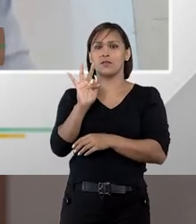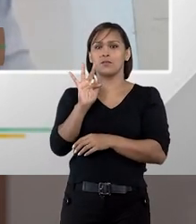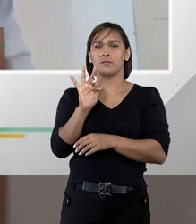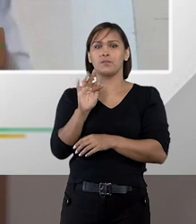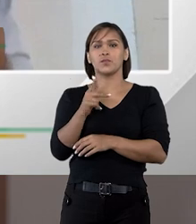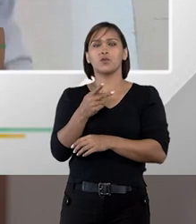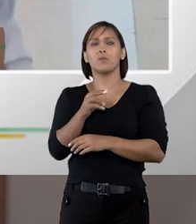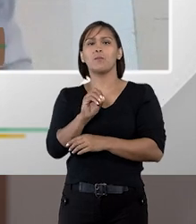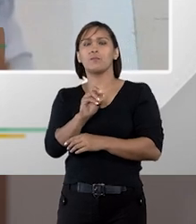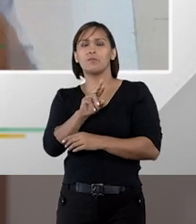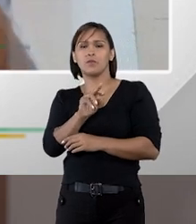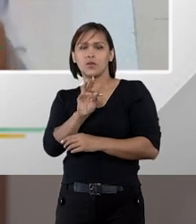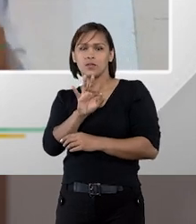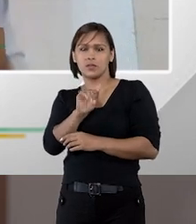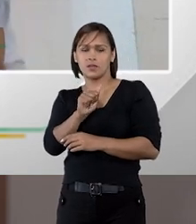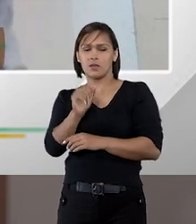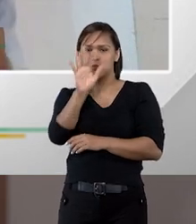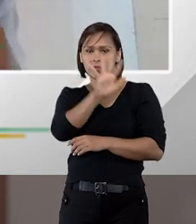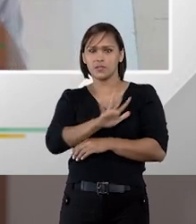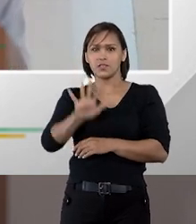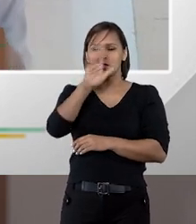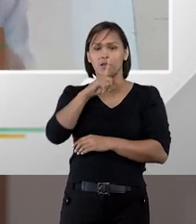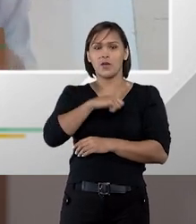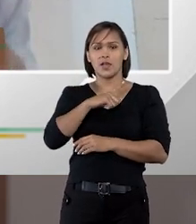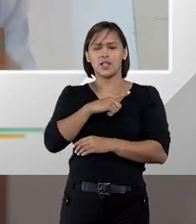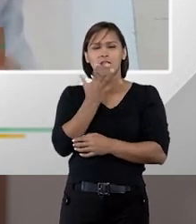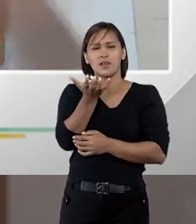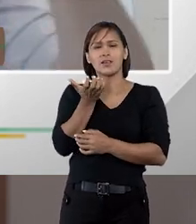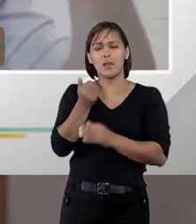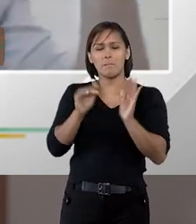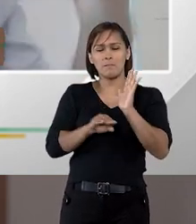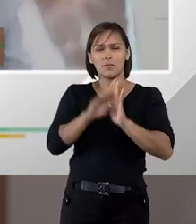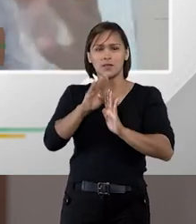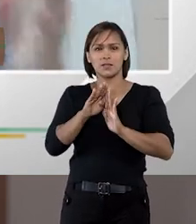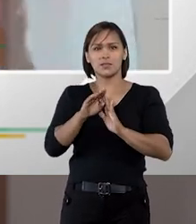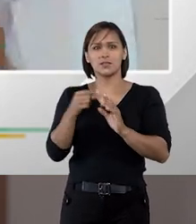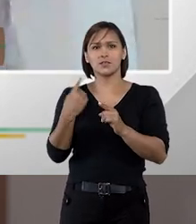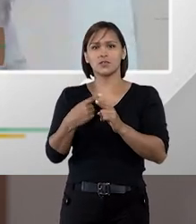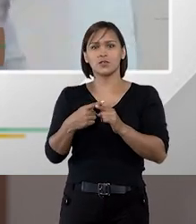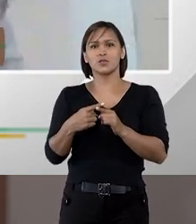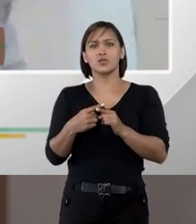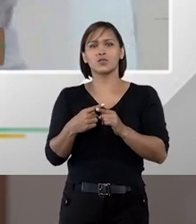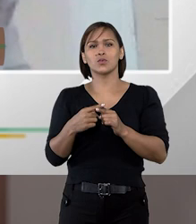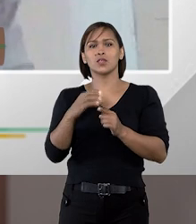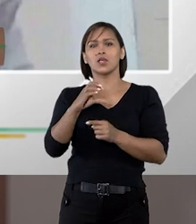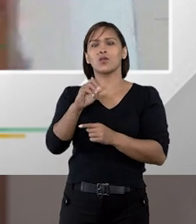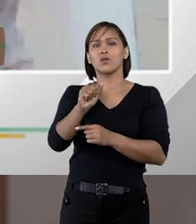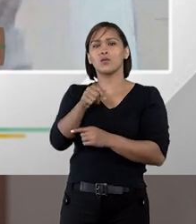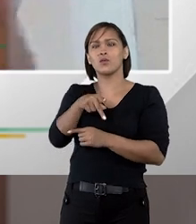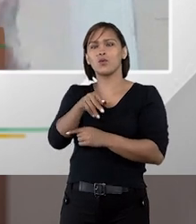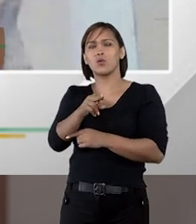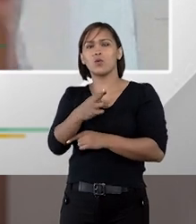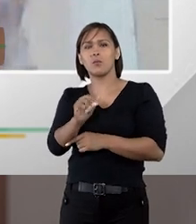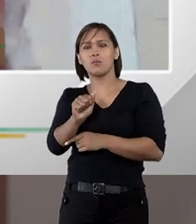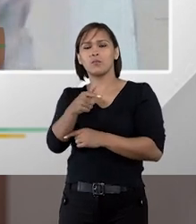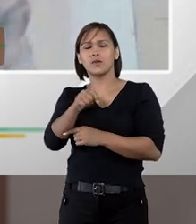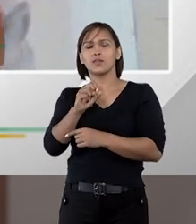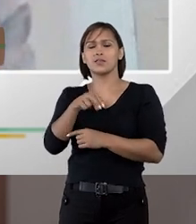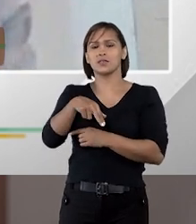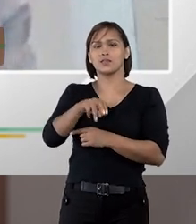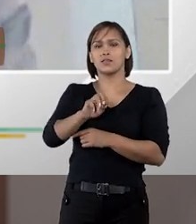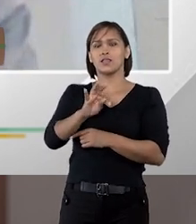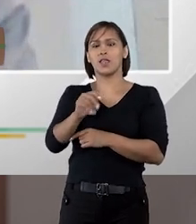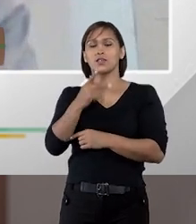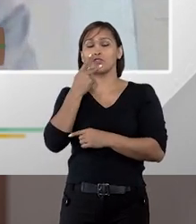o portal nacional ele tem uma pretensão muito maior do que o Comprasnet na verdade